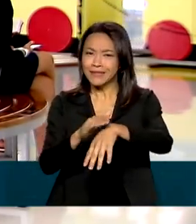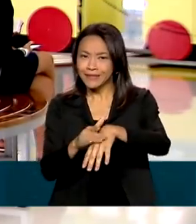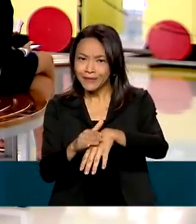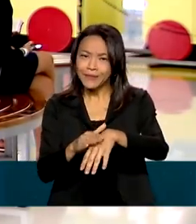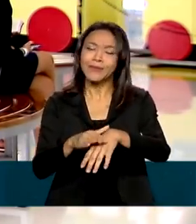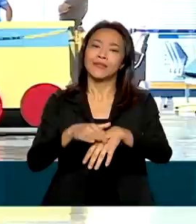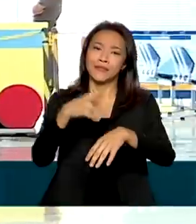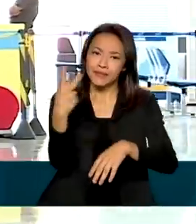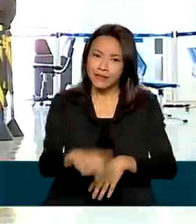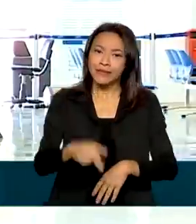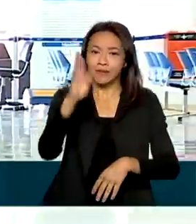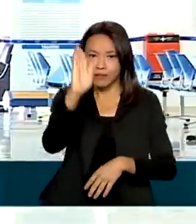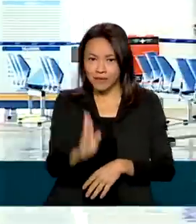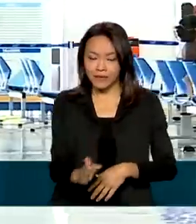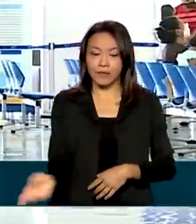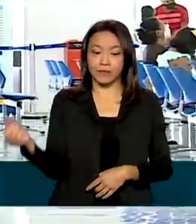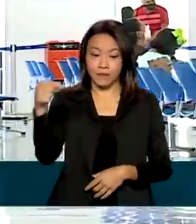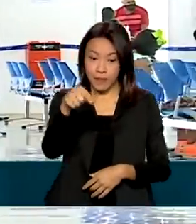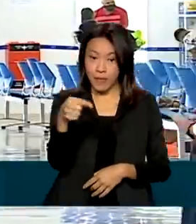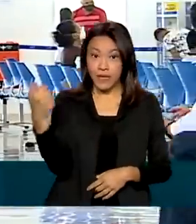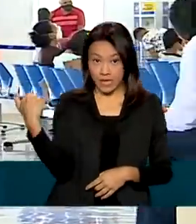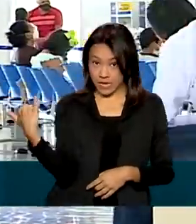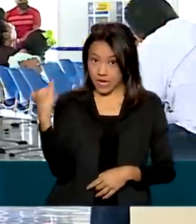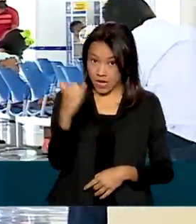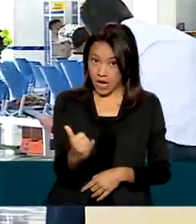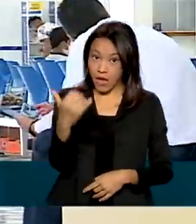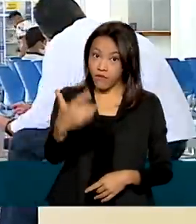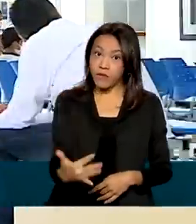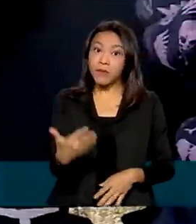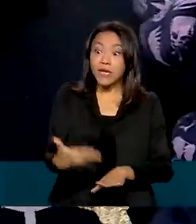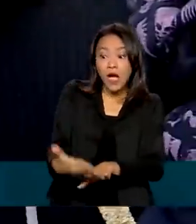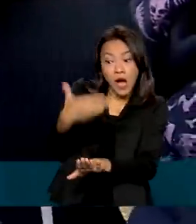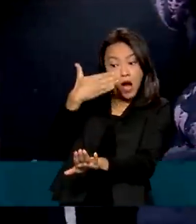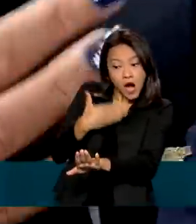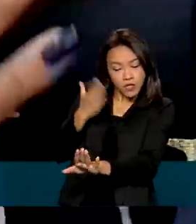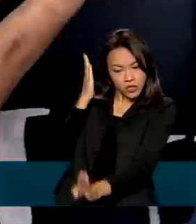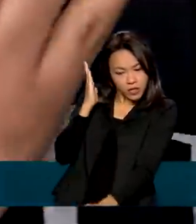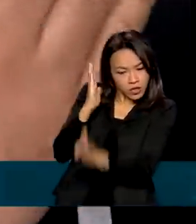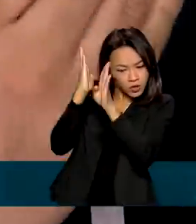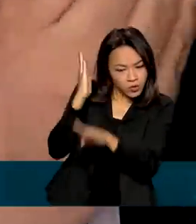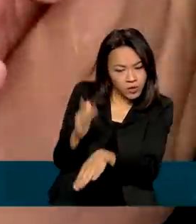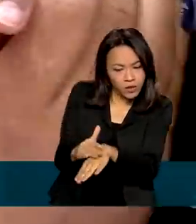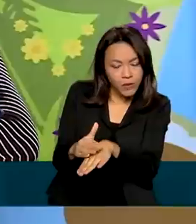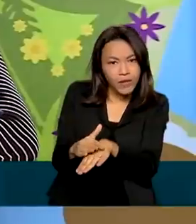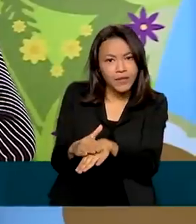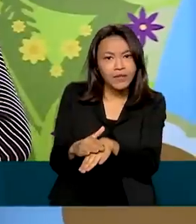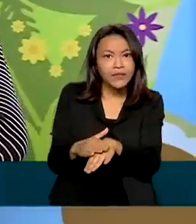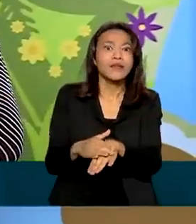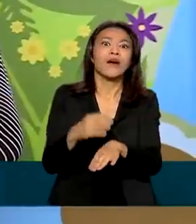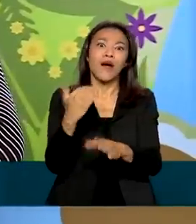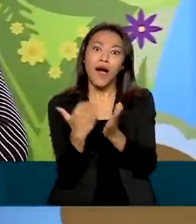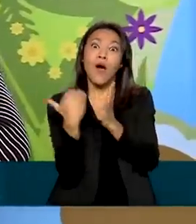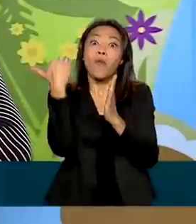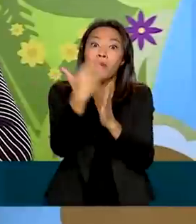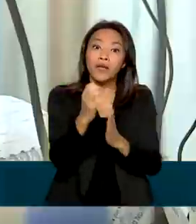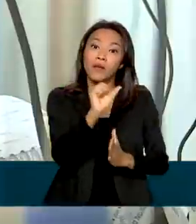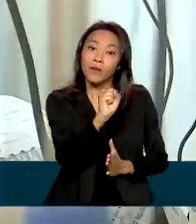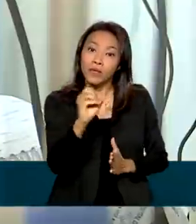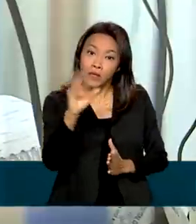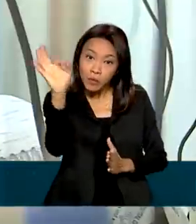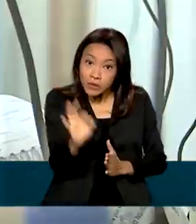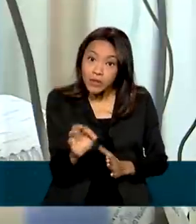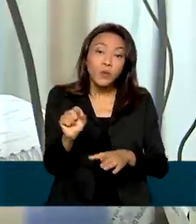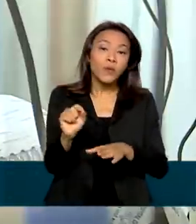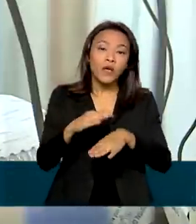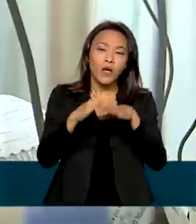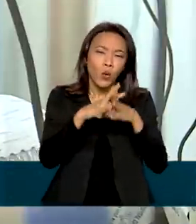juvenil no país. O Inca lembra que o diagnóstico precoce aumenta em mais de 80% a chance de cura